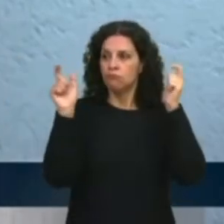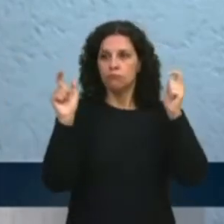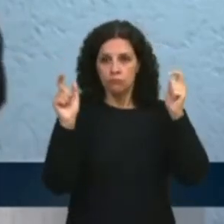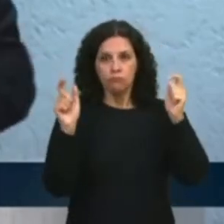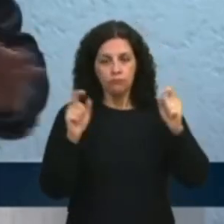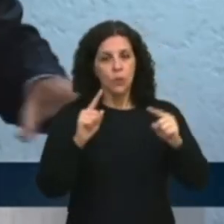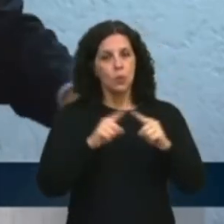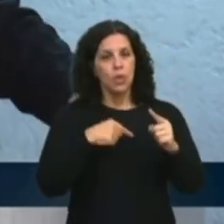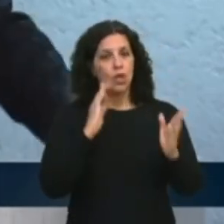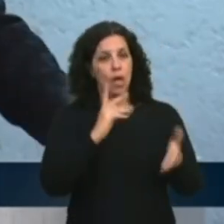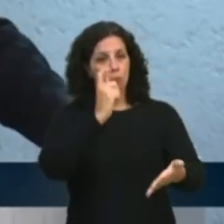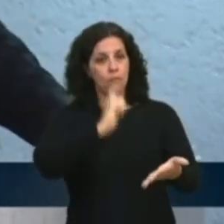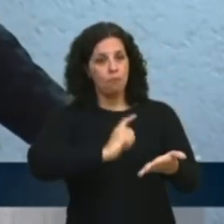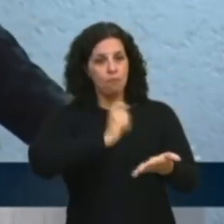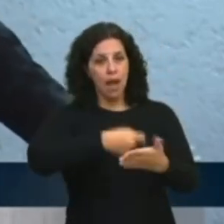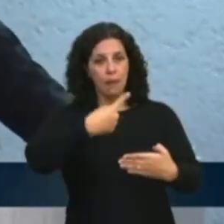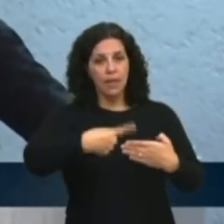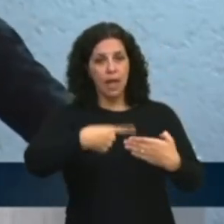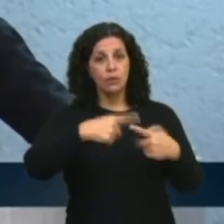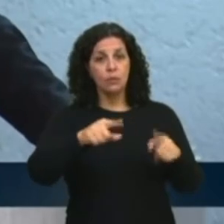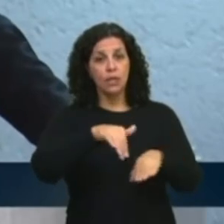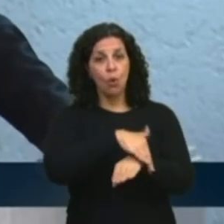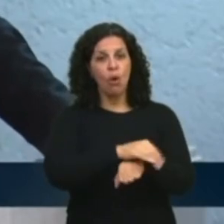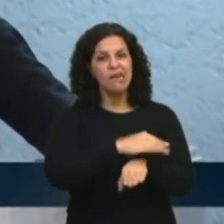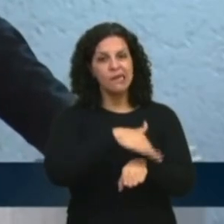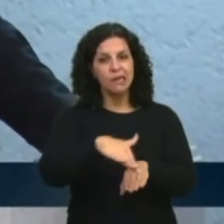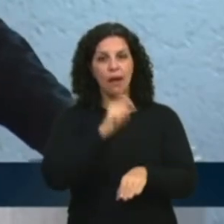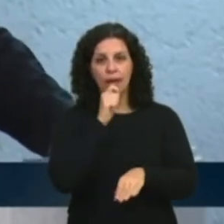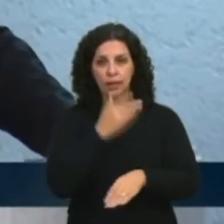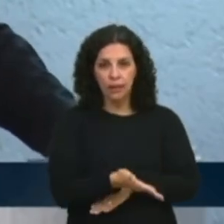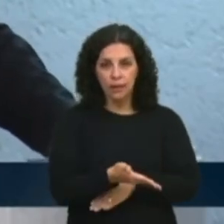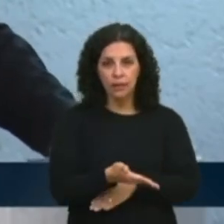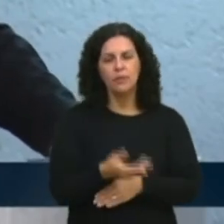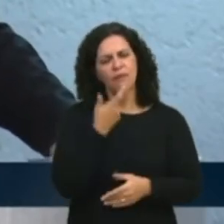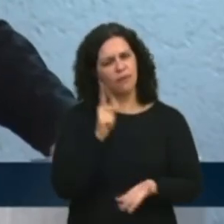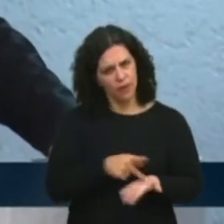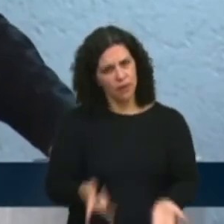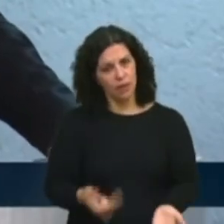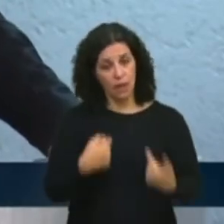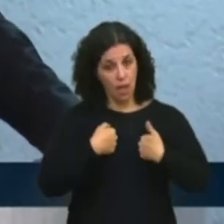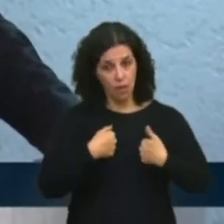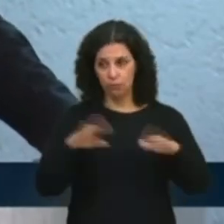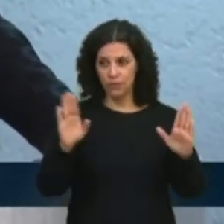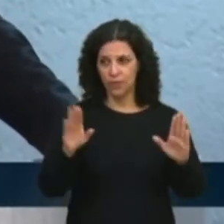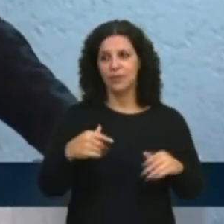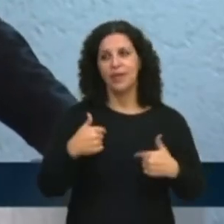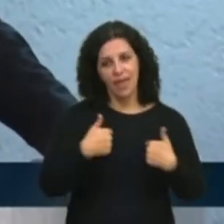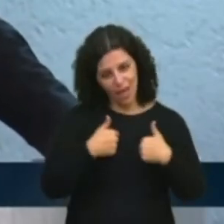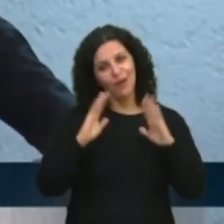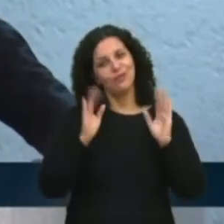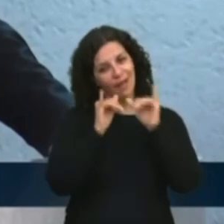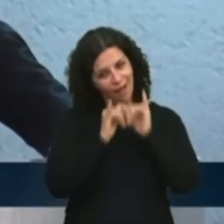da cobrança do pedágio sem que a rodovia tivesse sido recuperada. Para ser honesto, não eu, porque